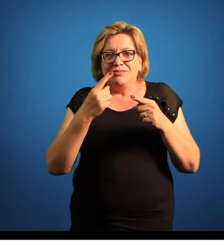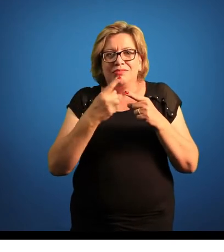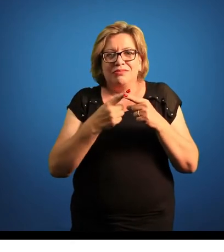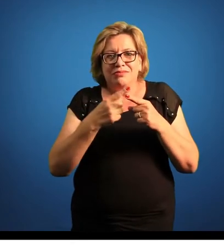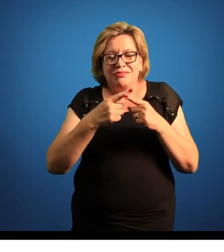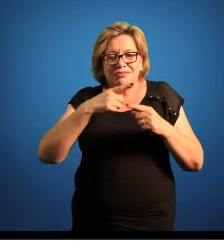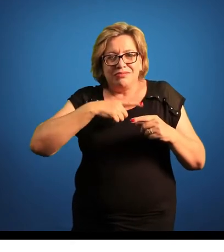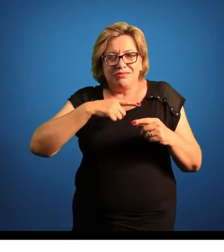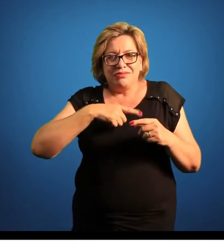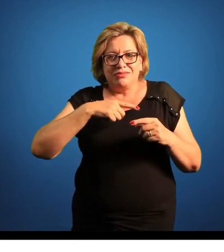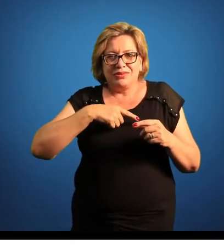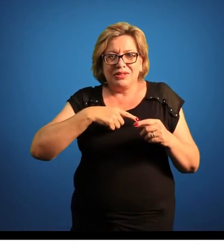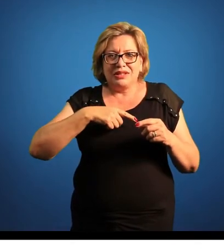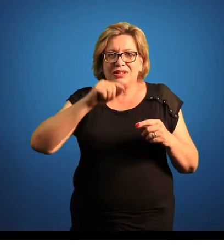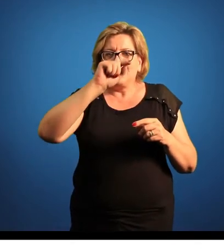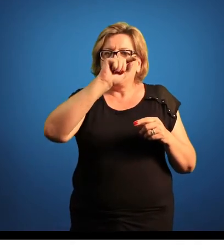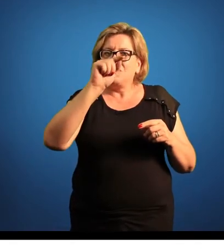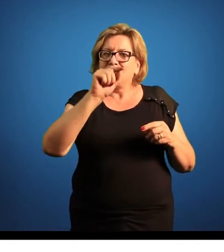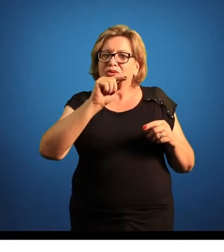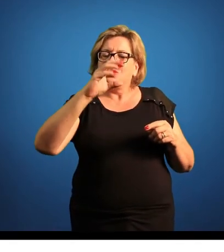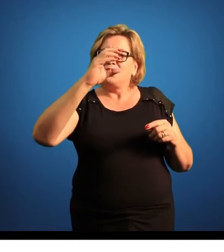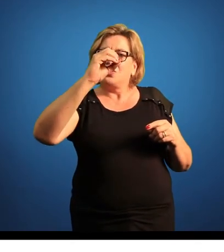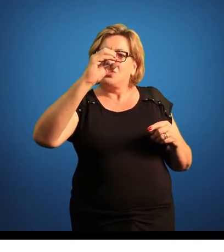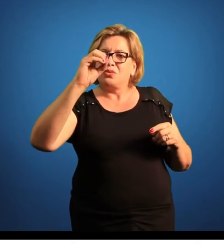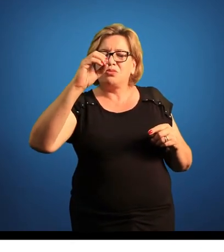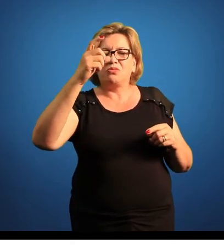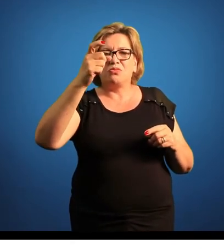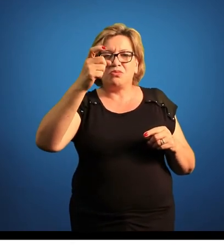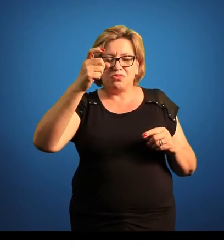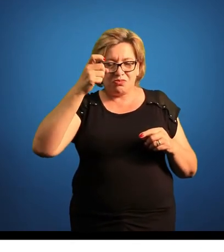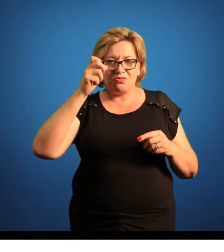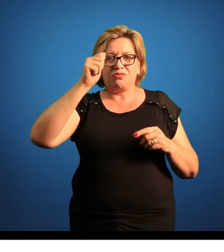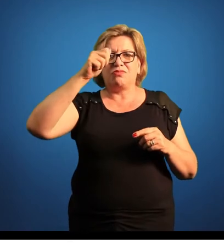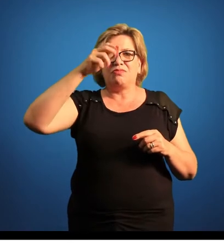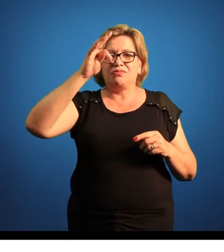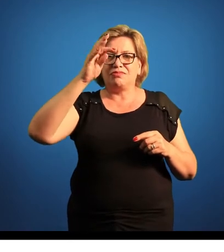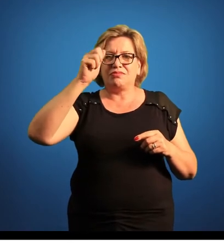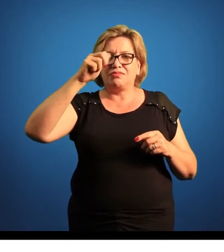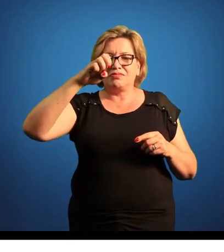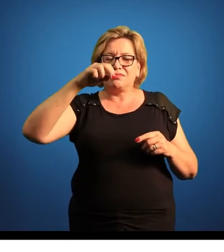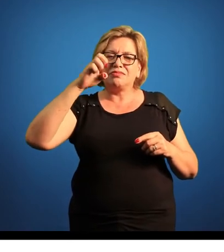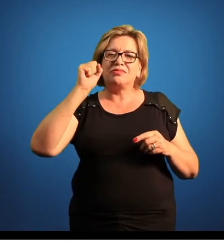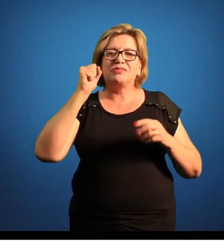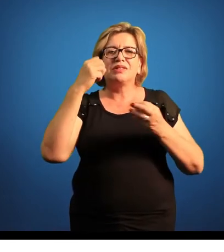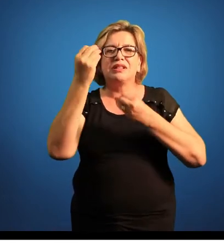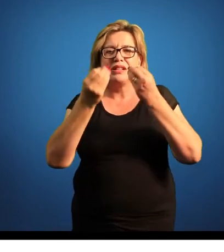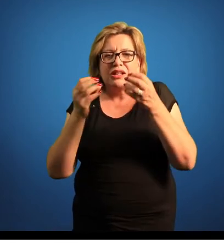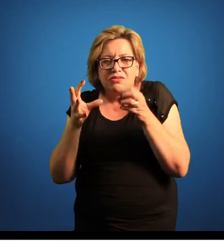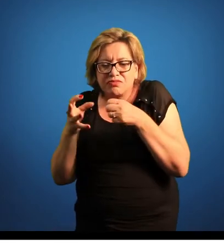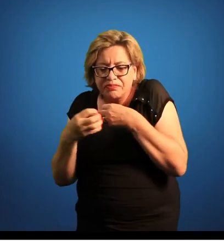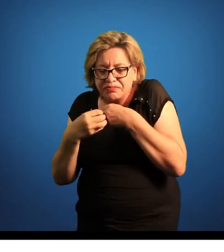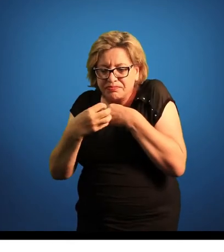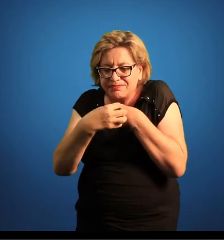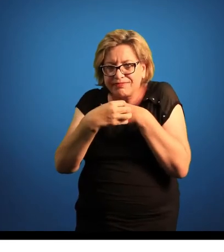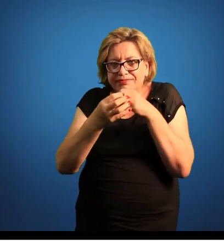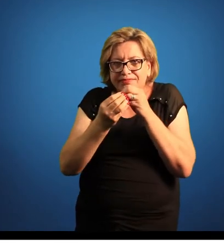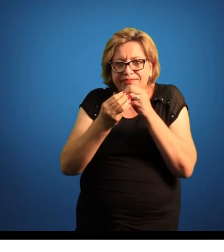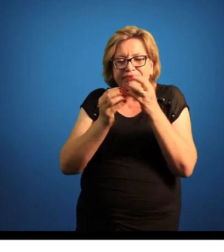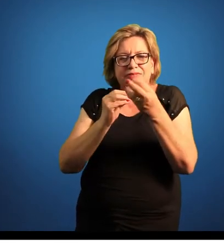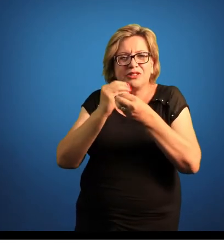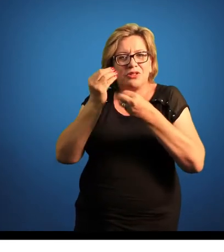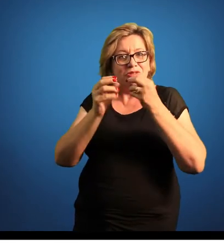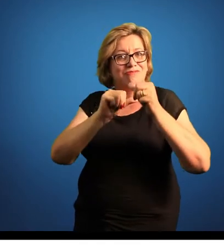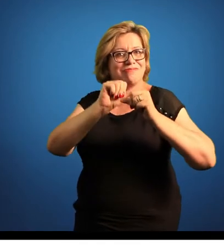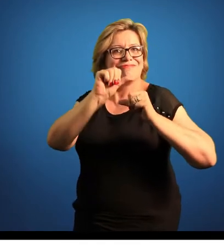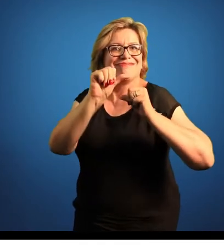micro-organismos chamados zouchantelas, são protozoários fotossintetizantes que se associam ao tecido dos quinidários.